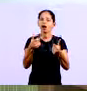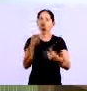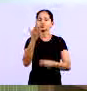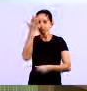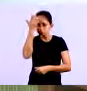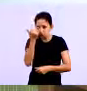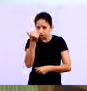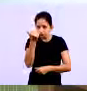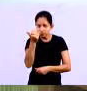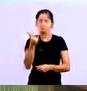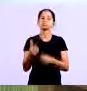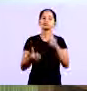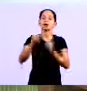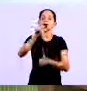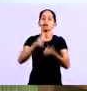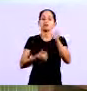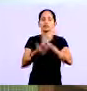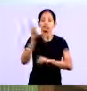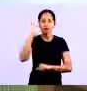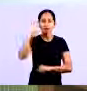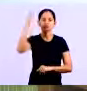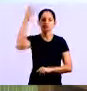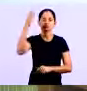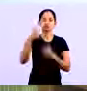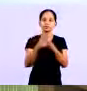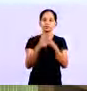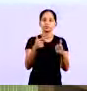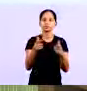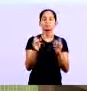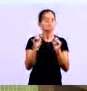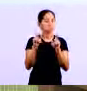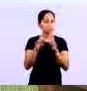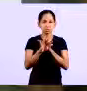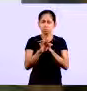gerar informações Não só controles, mas também informações